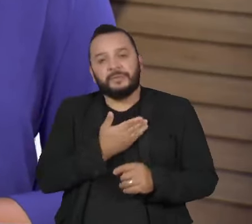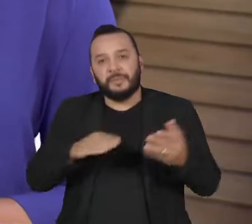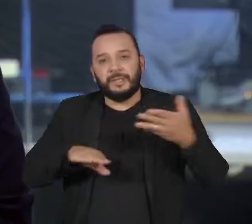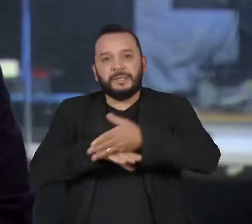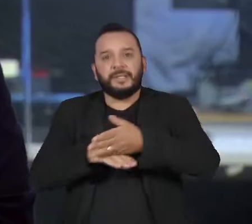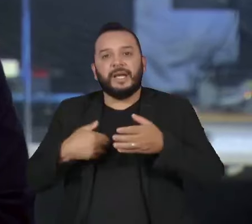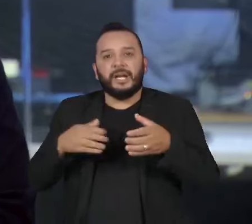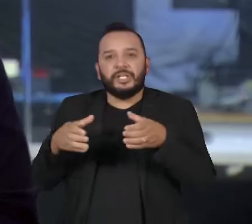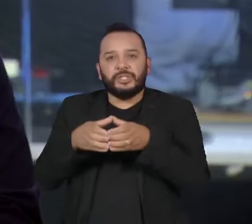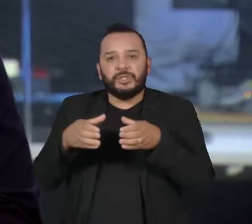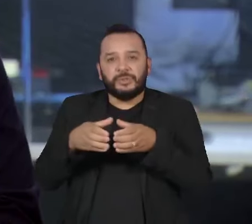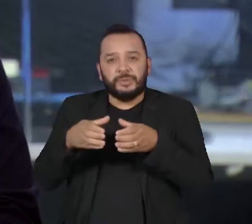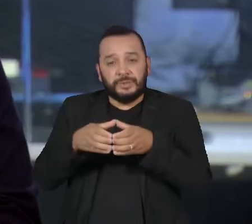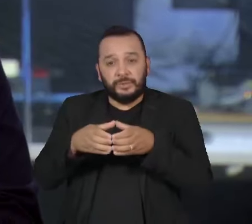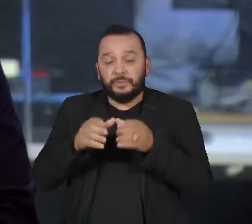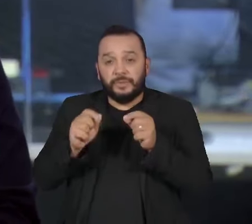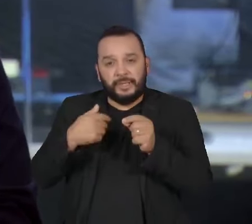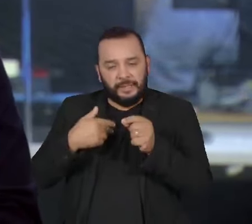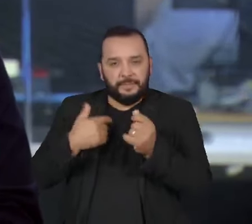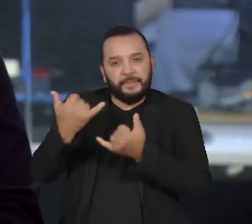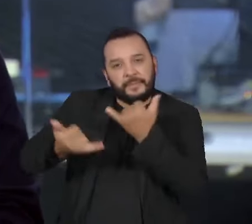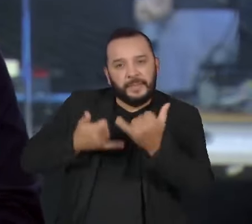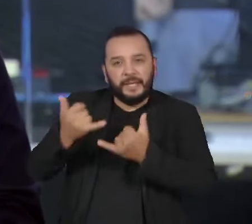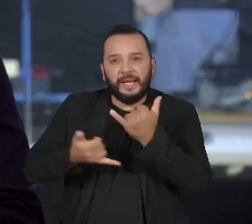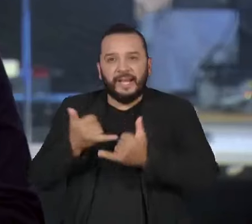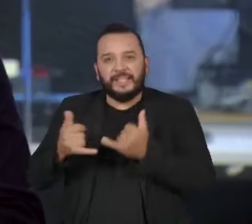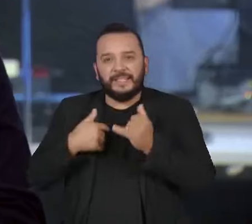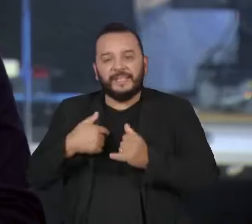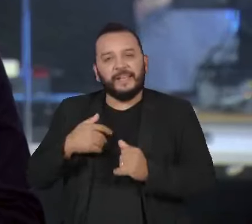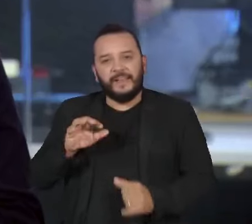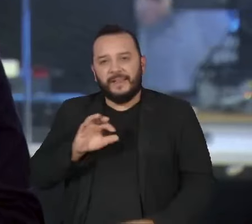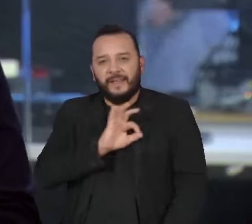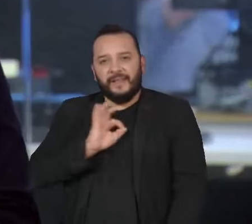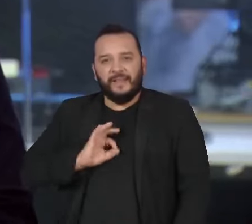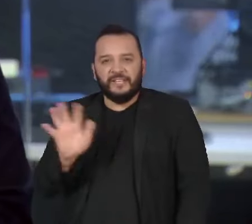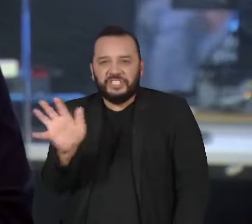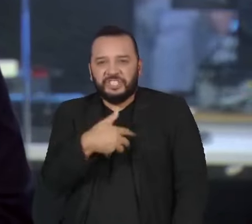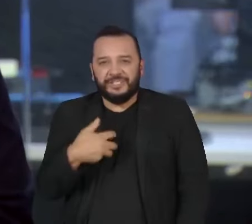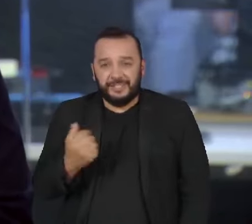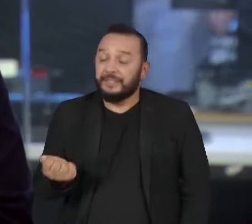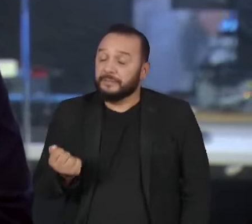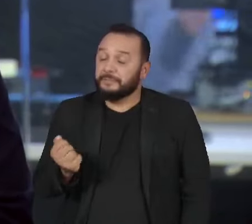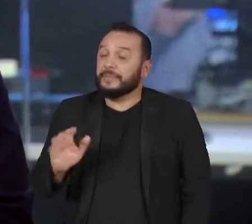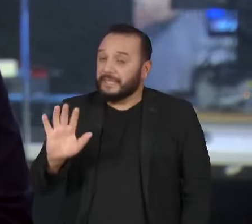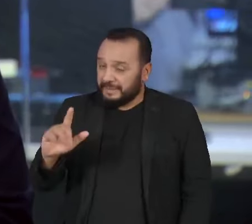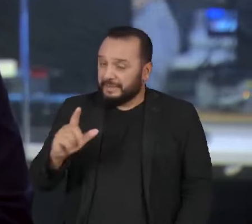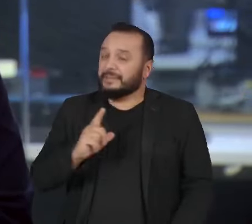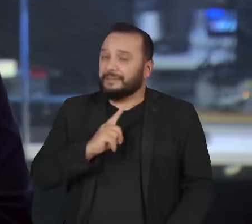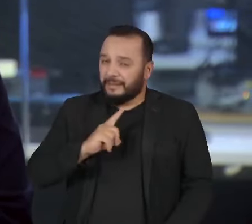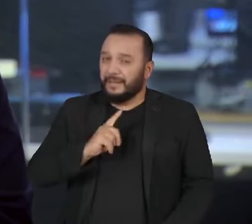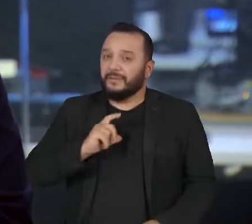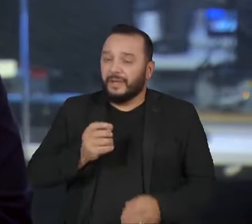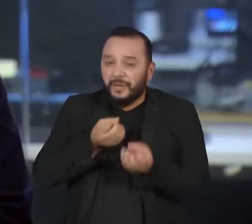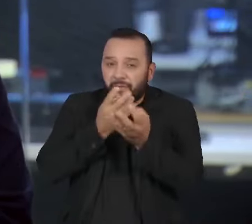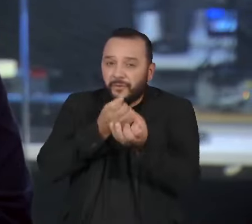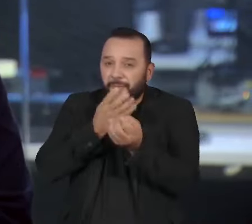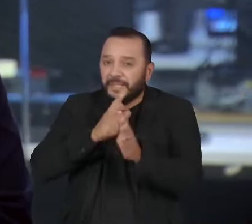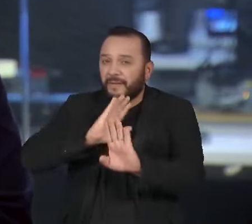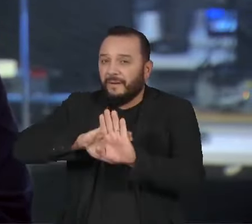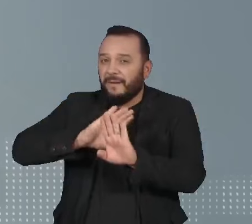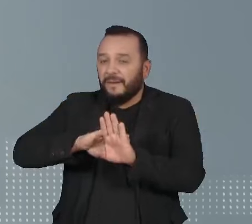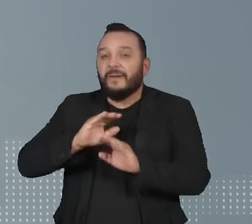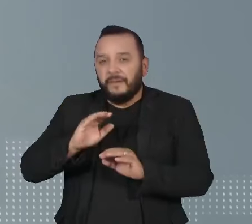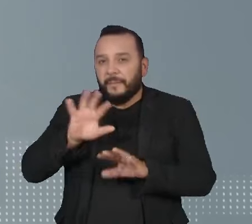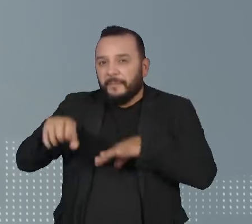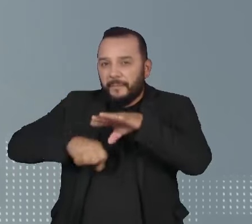tigrinho. Por trás da aparência de um jogo de azar, os perfis utilizam dados do usuário para aplicar golpes.